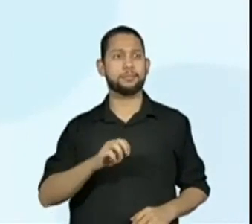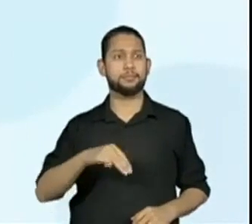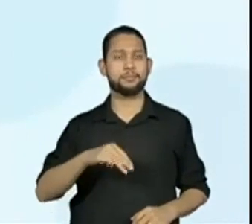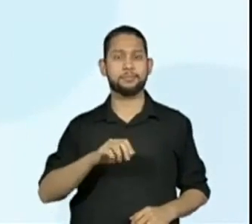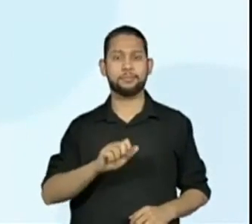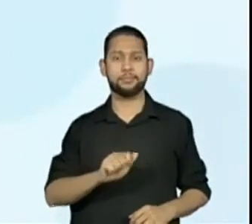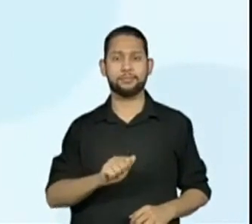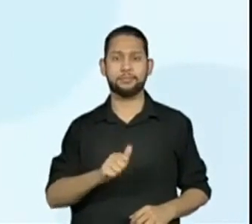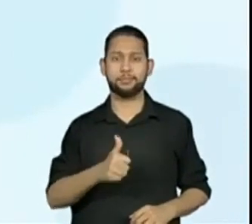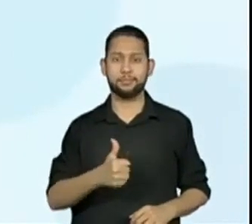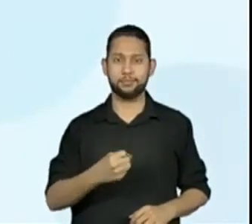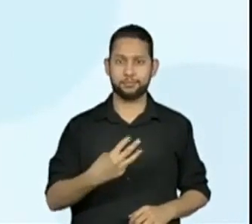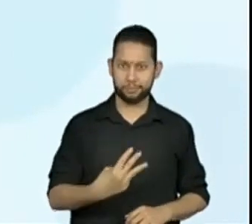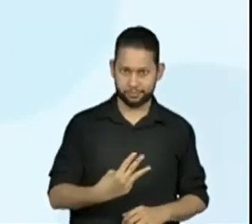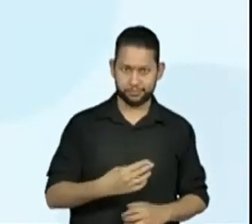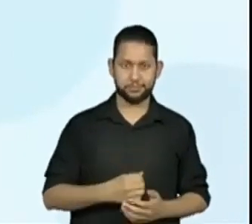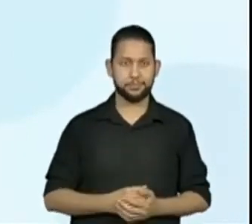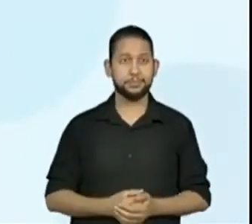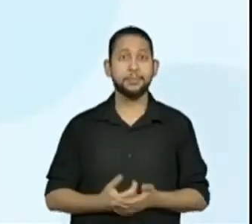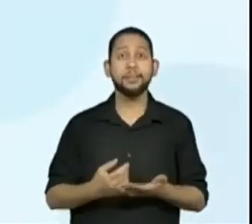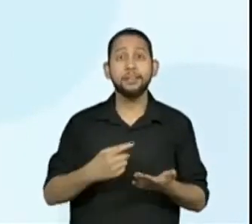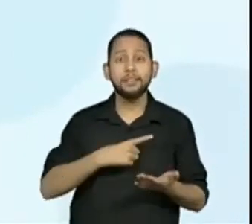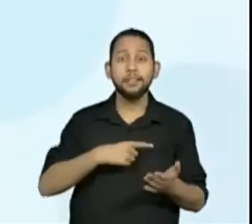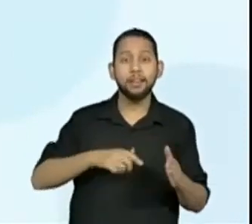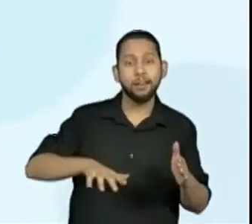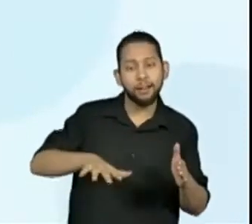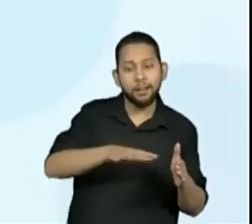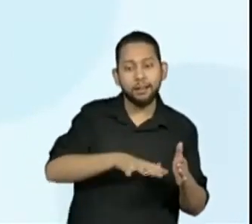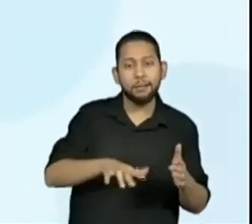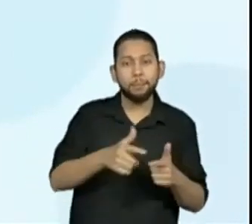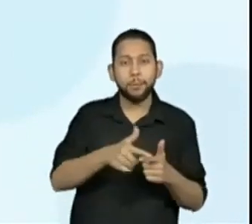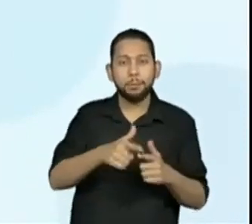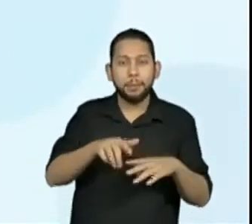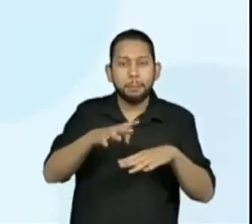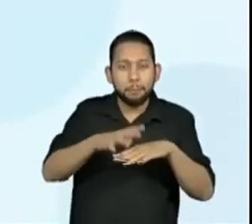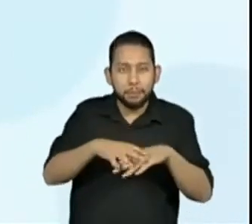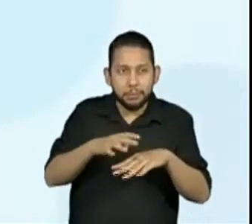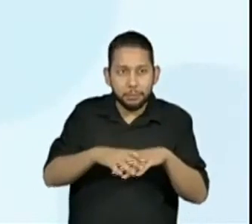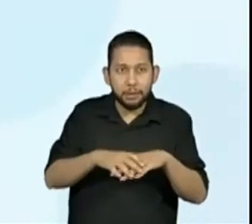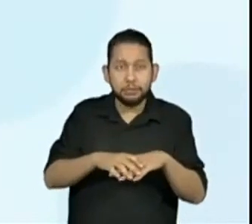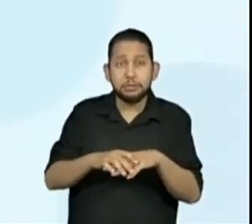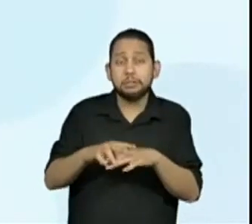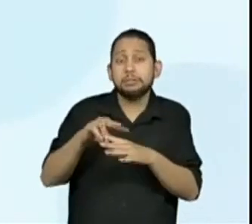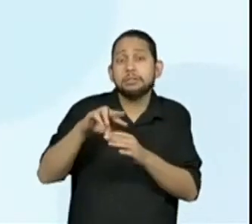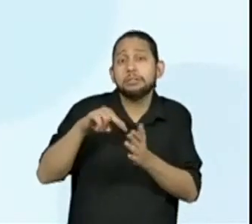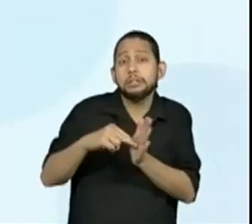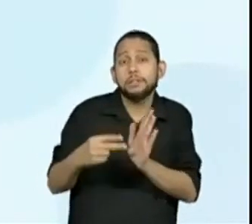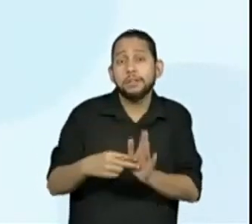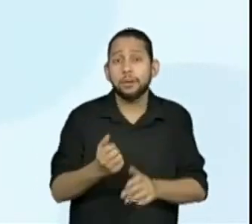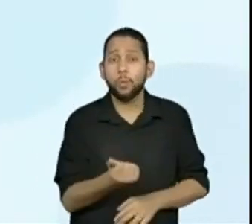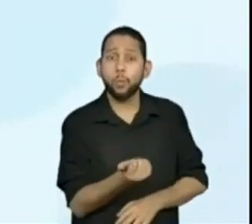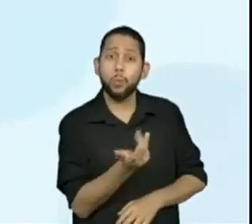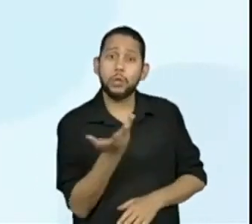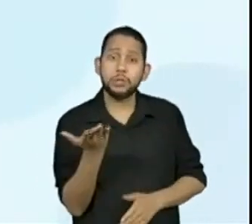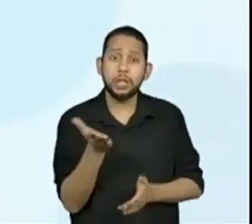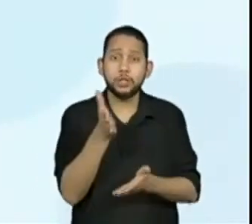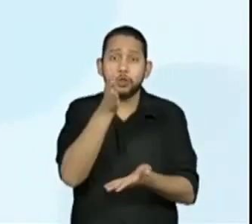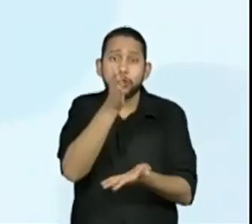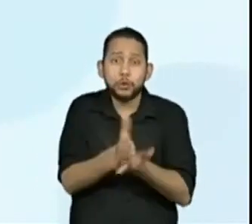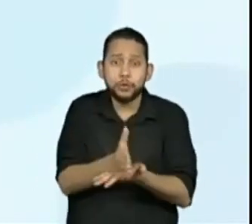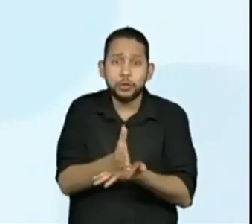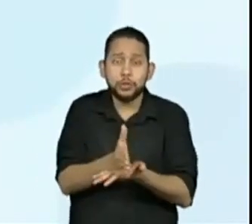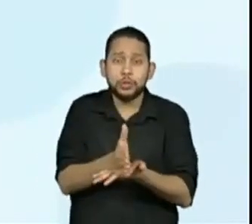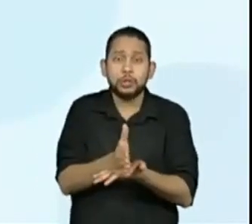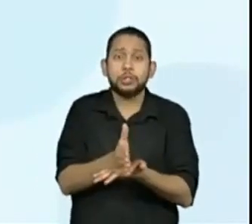EF05MA13. Resolver situações, problemas envolvendo a partilha de uma quantidade em duas